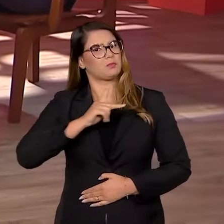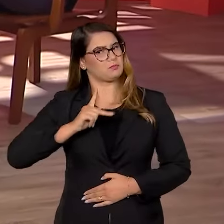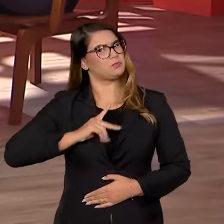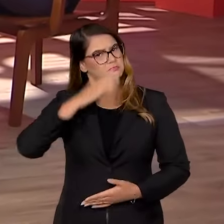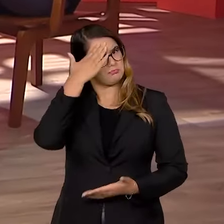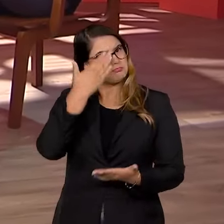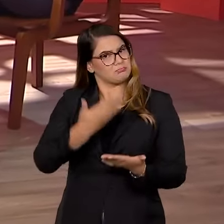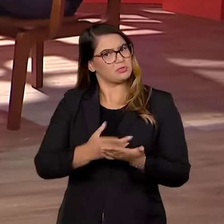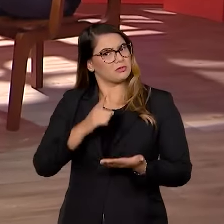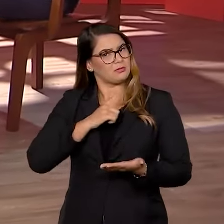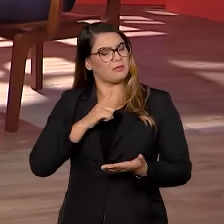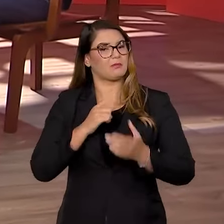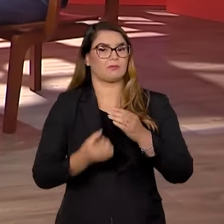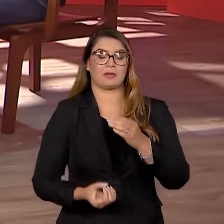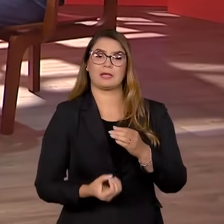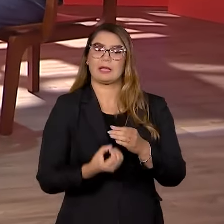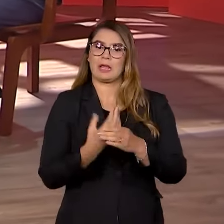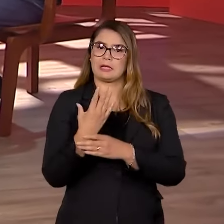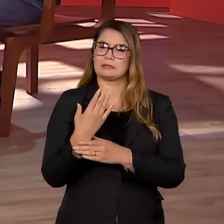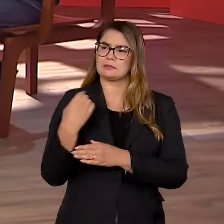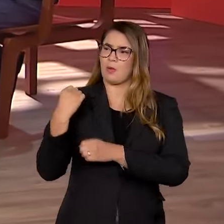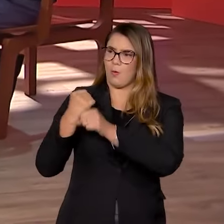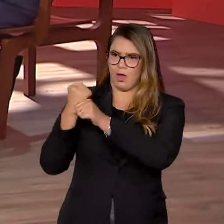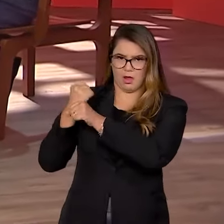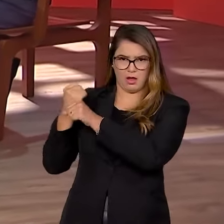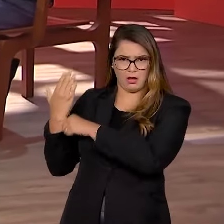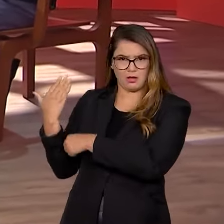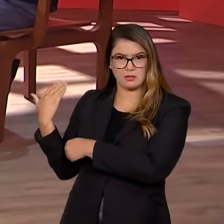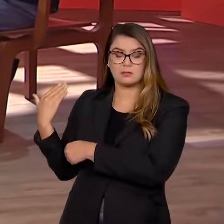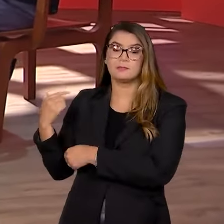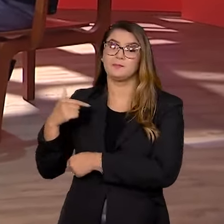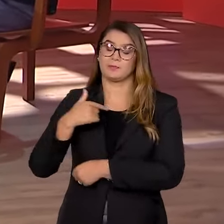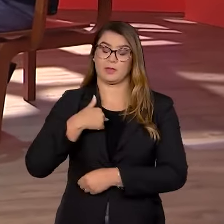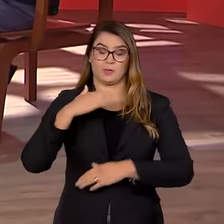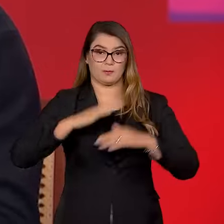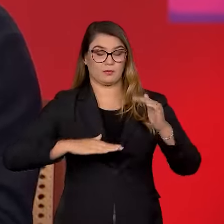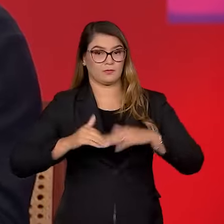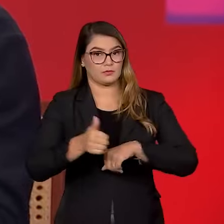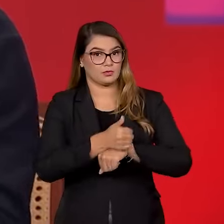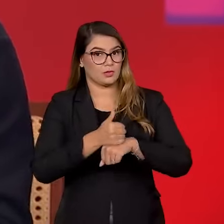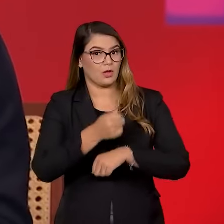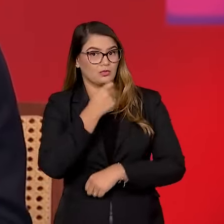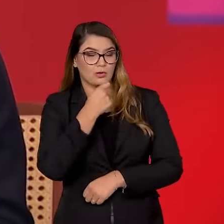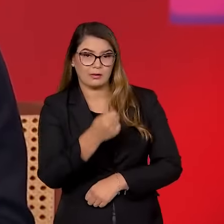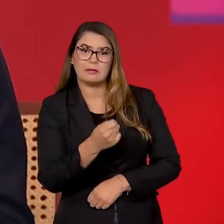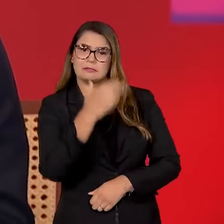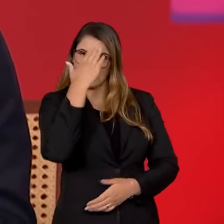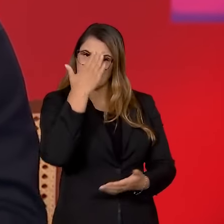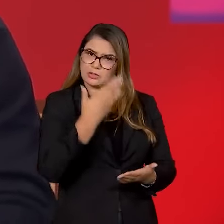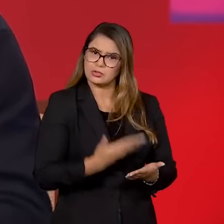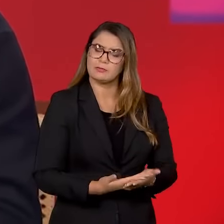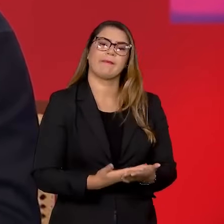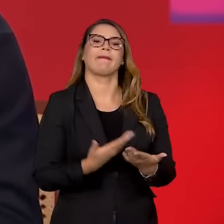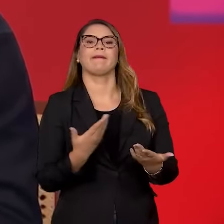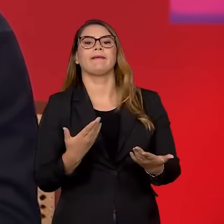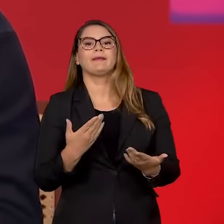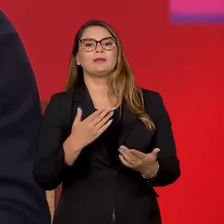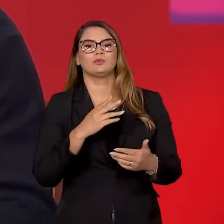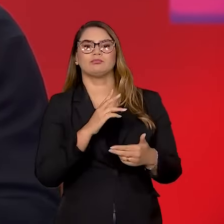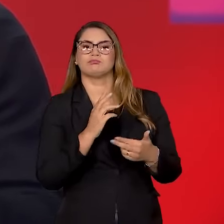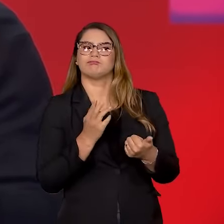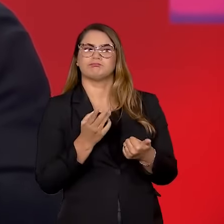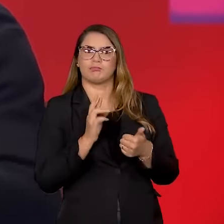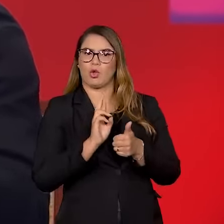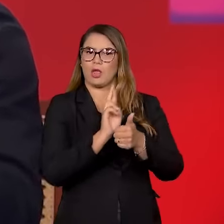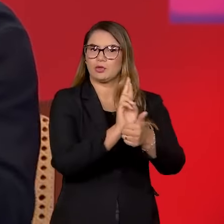Brasil, né? O Ministério Público foi uma criação das últimas décadas e assim, eu, por exemplo, como jornalista, sempre acreditei muito nos procuradores, nos promotores, né?